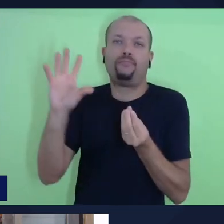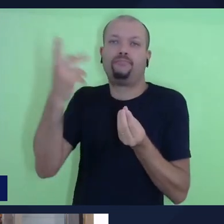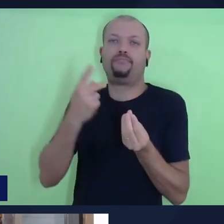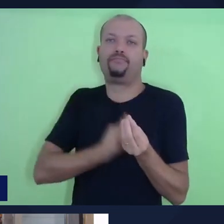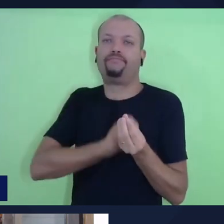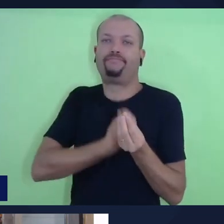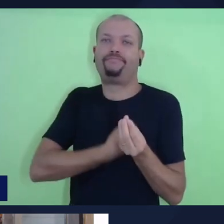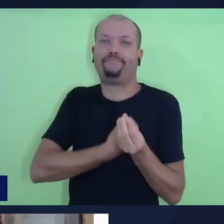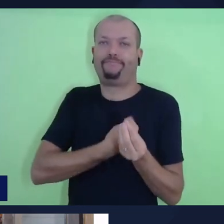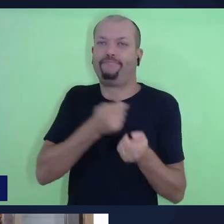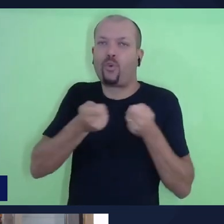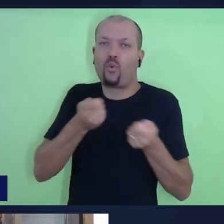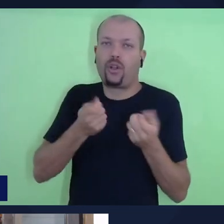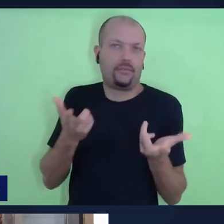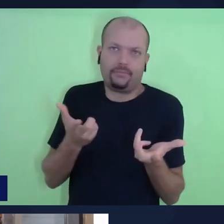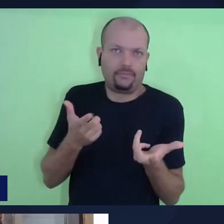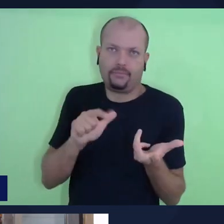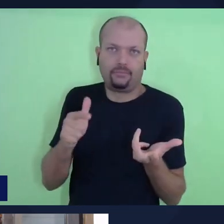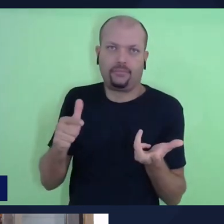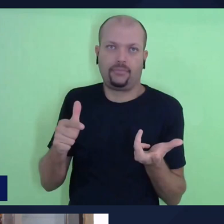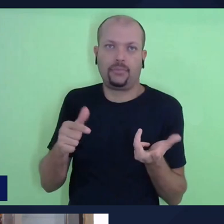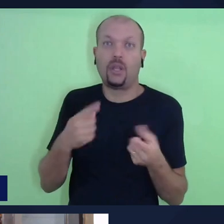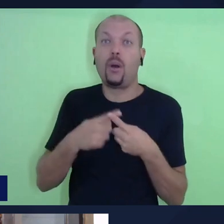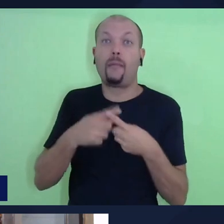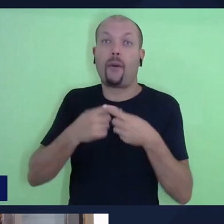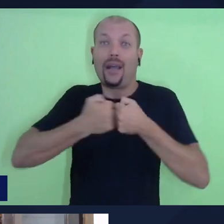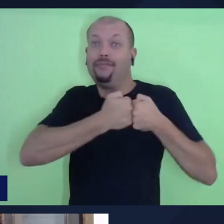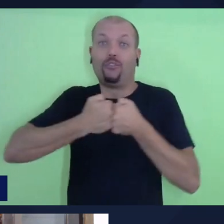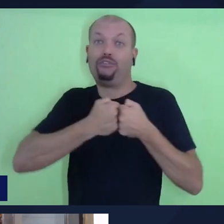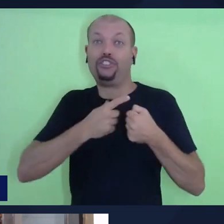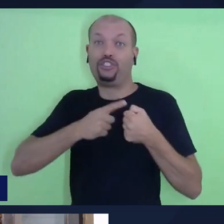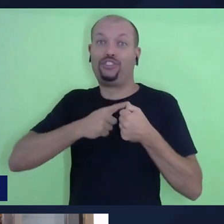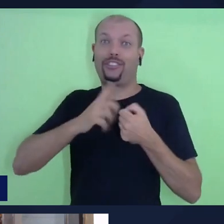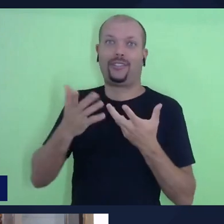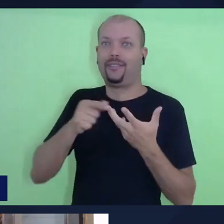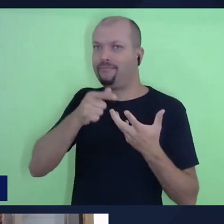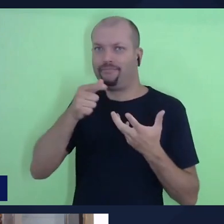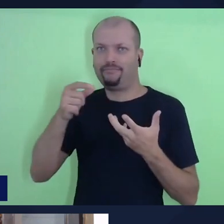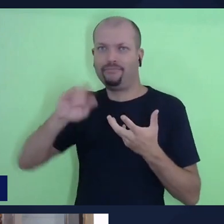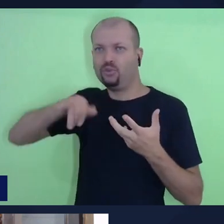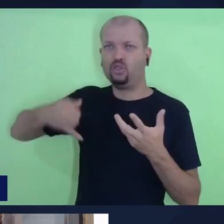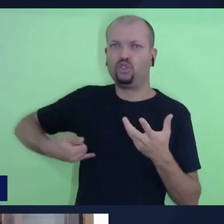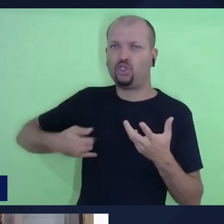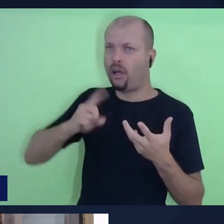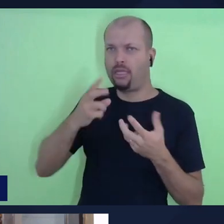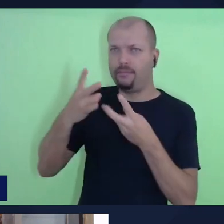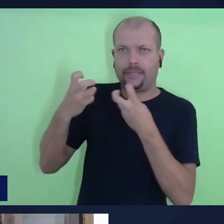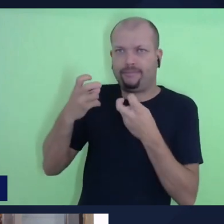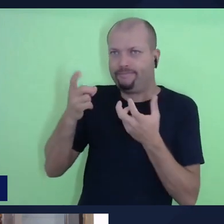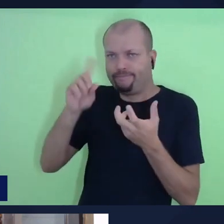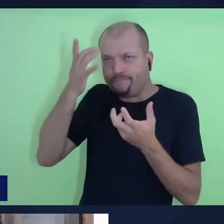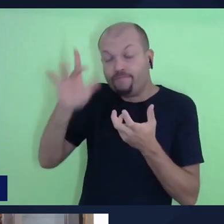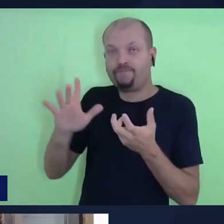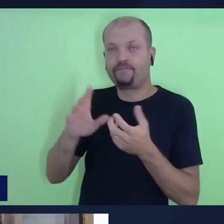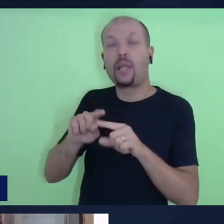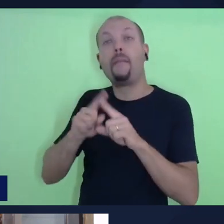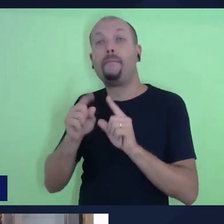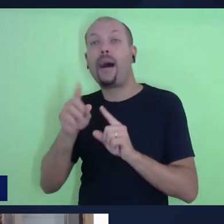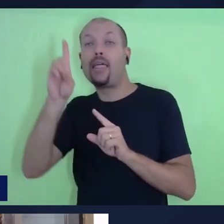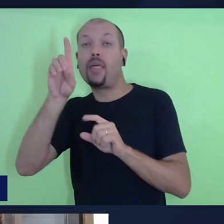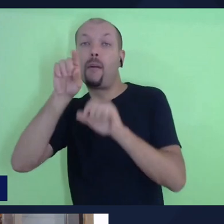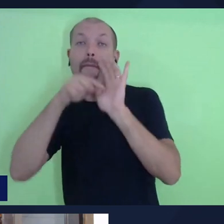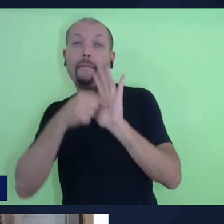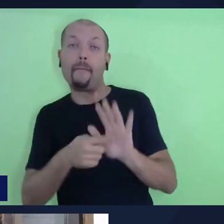porque havia uma guerra que estava por trás dele. Agora, Deus tenta deixar claro que, de maneira natural,